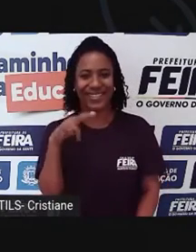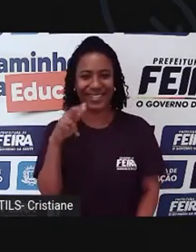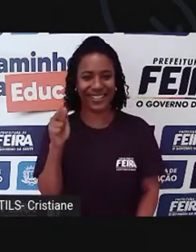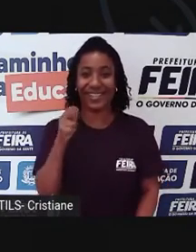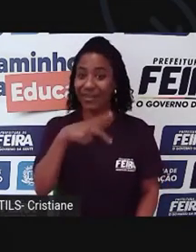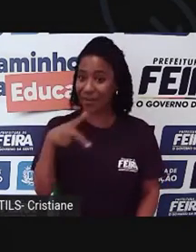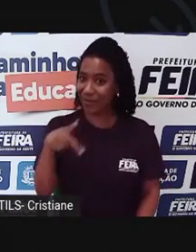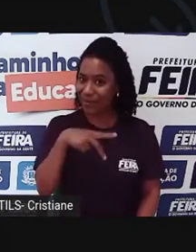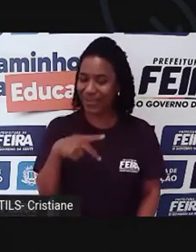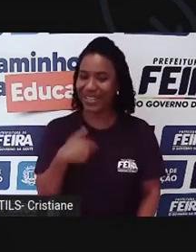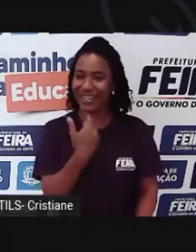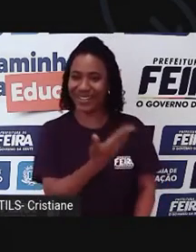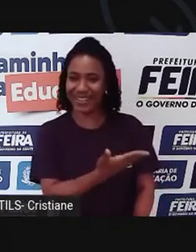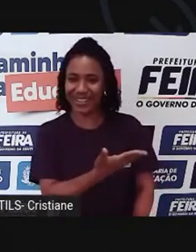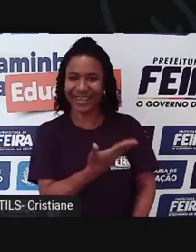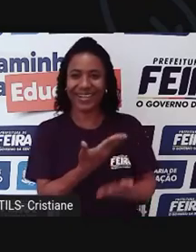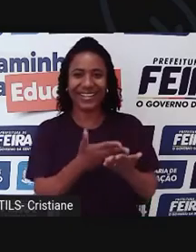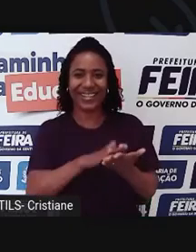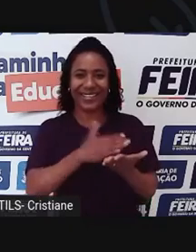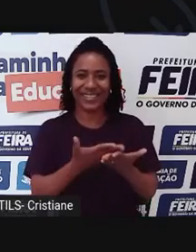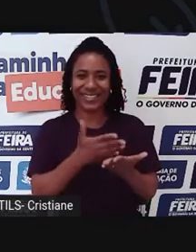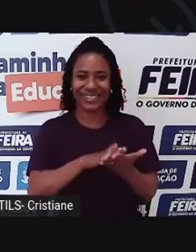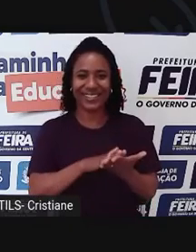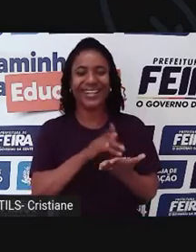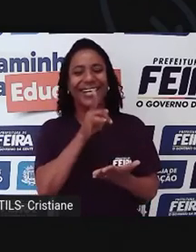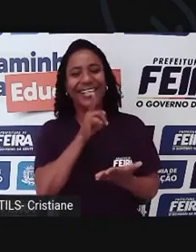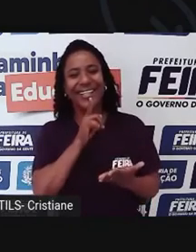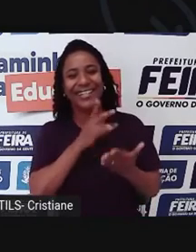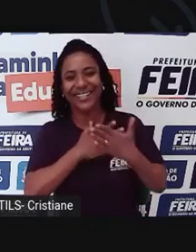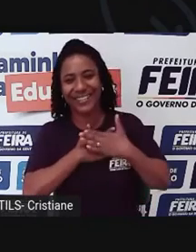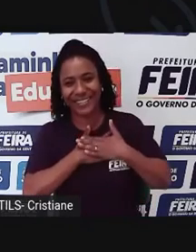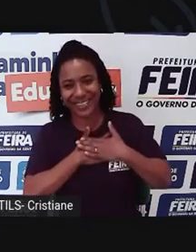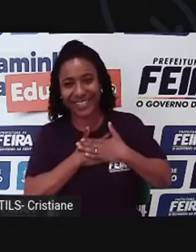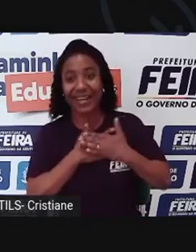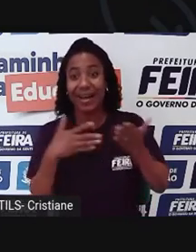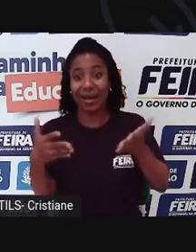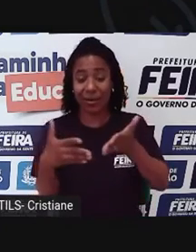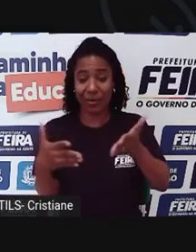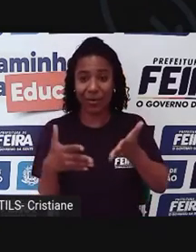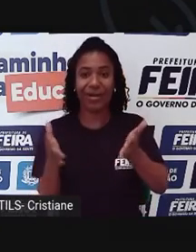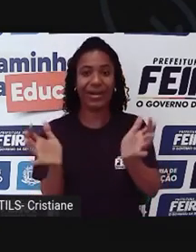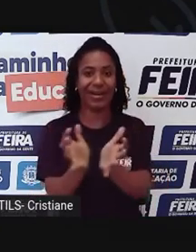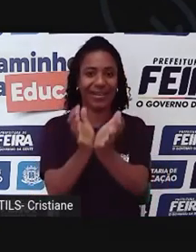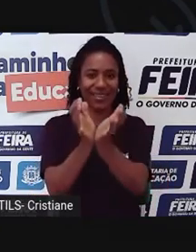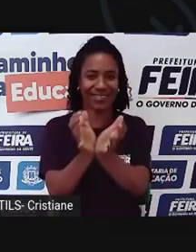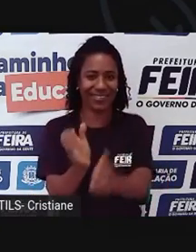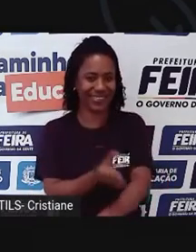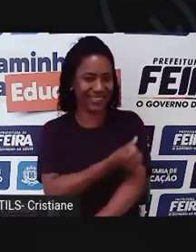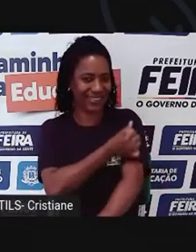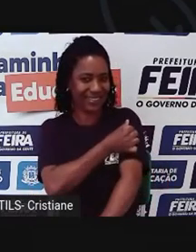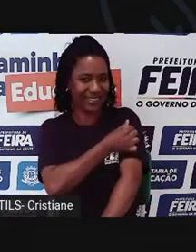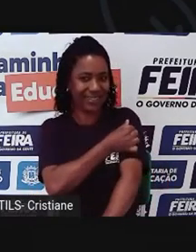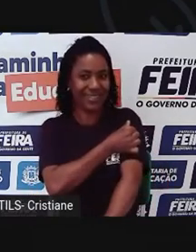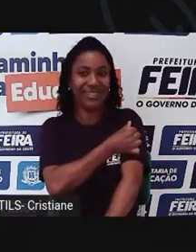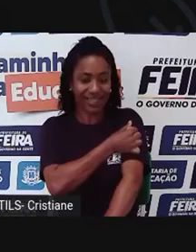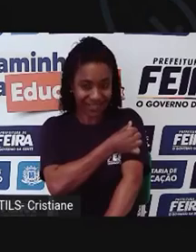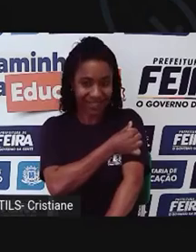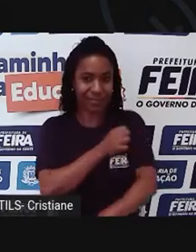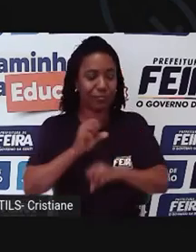Cris, e vamos ter mais uma aula de geografia, a aula do sexto ano, a nossa aula 27,